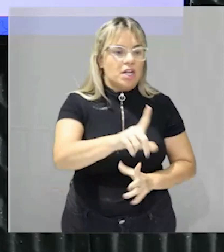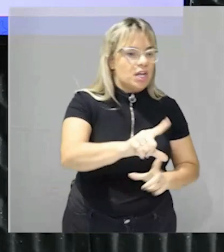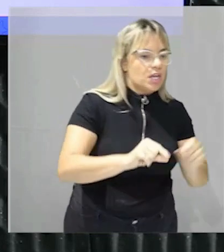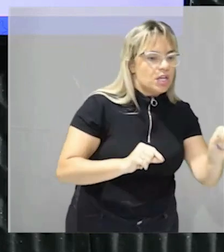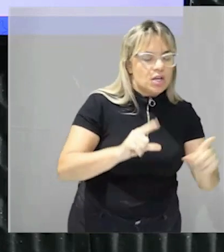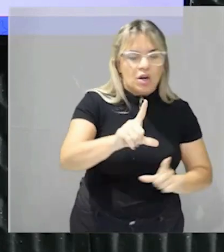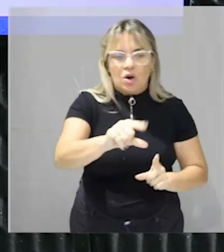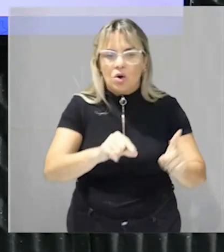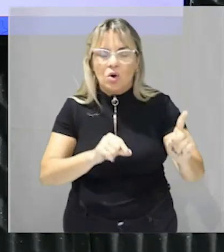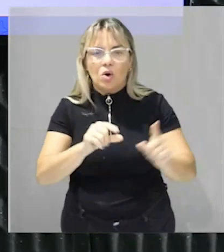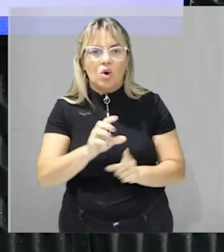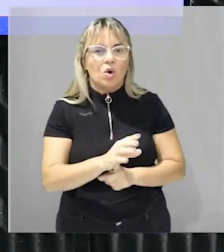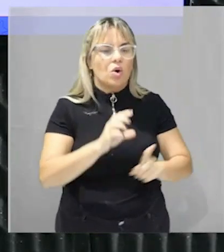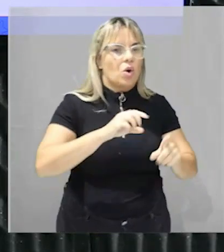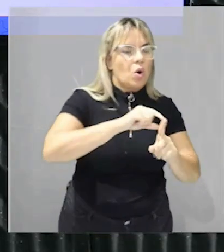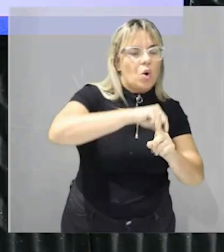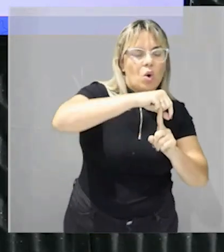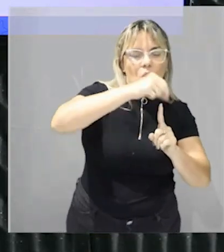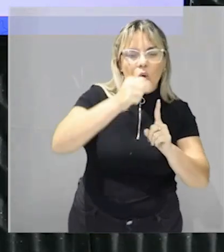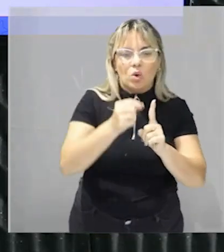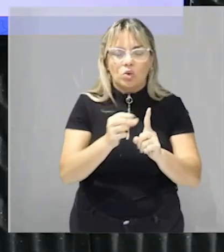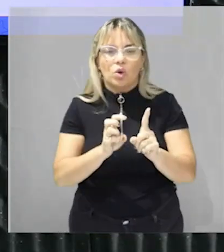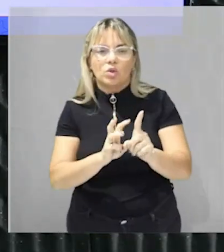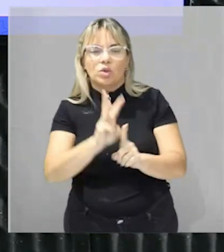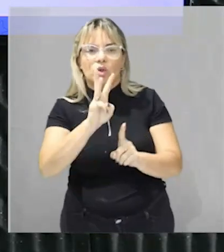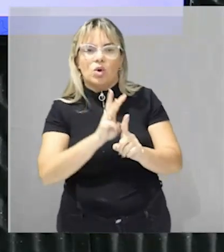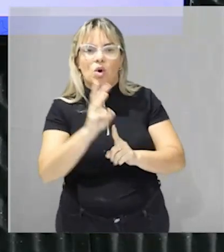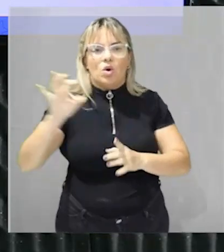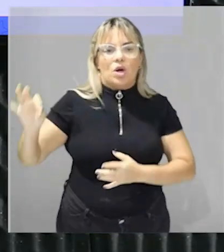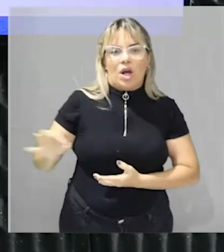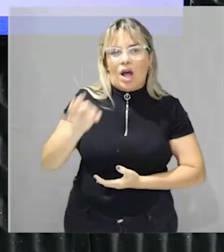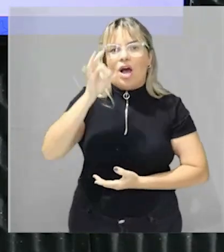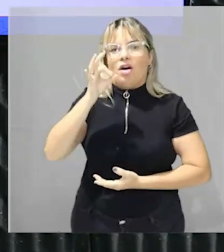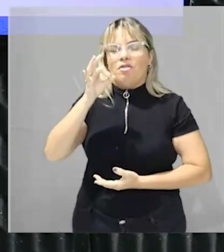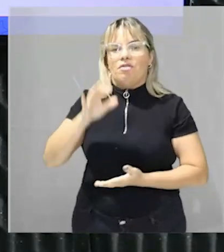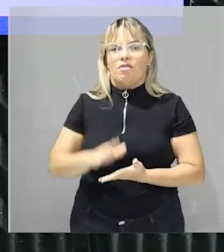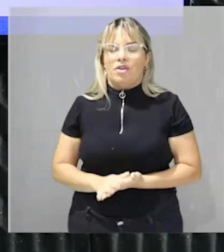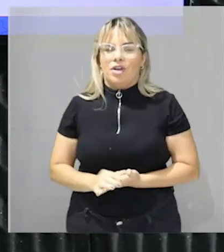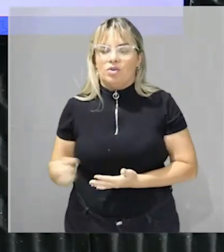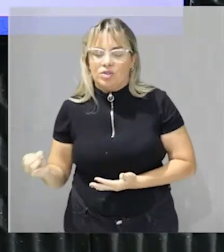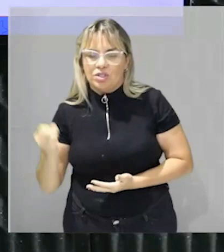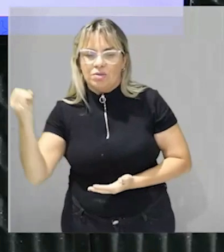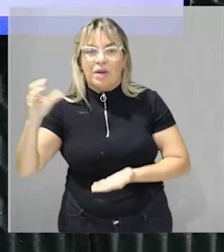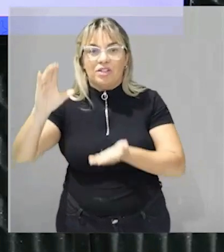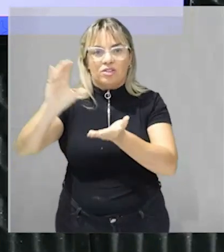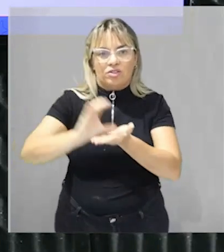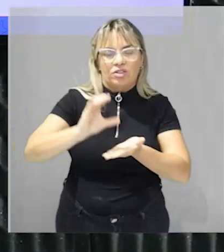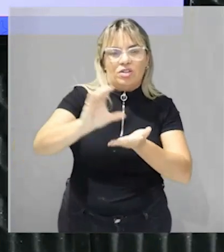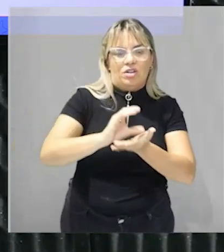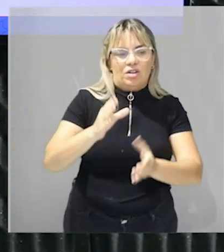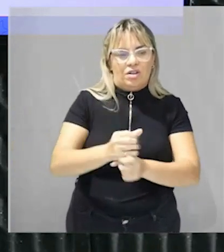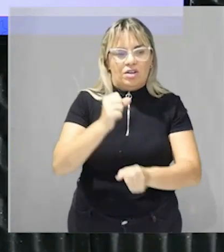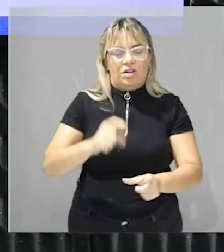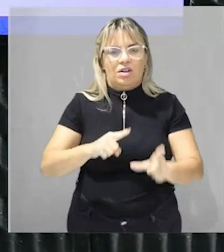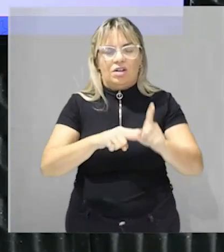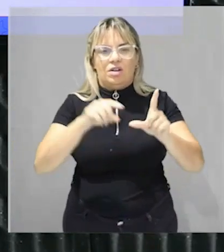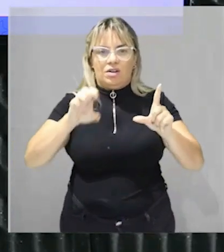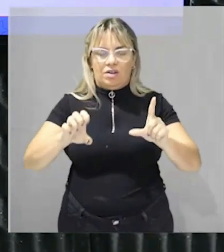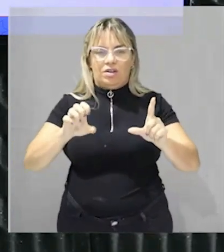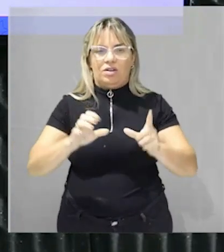a outra produz café a outra produz trigo e assim vai fechou? então gabarito letra E